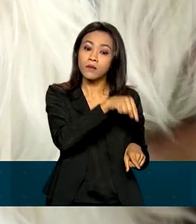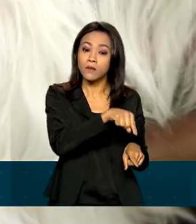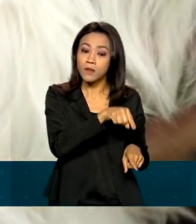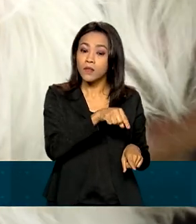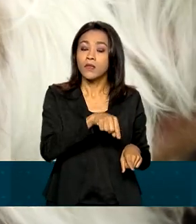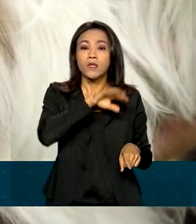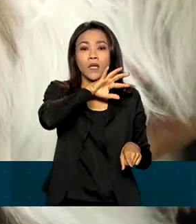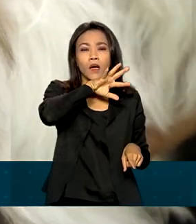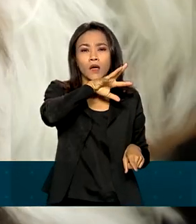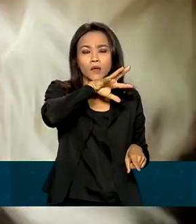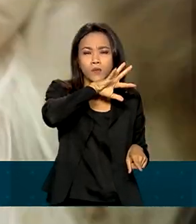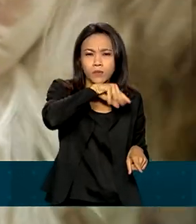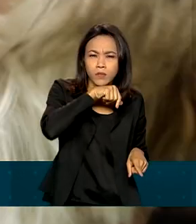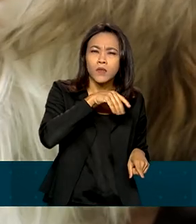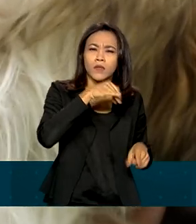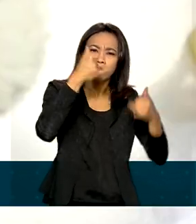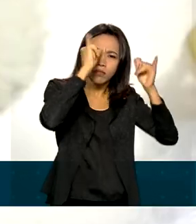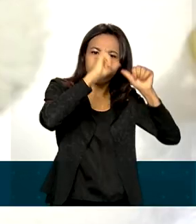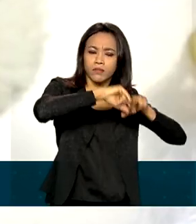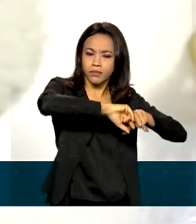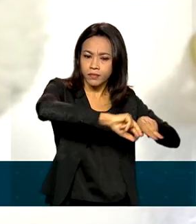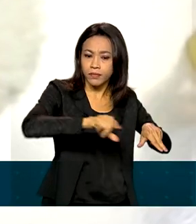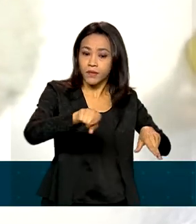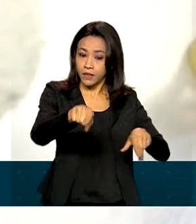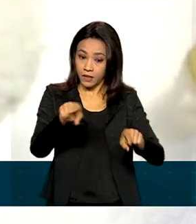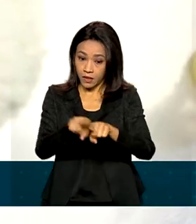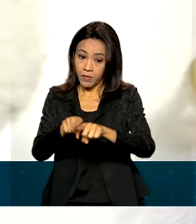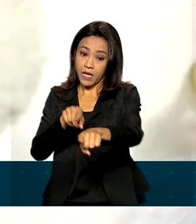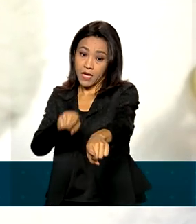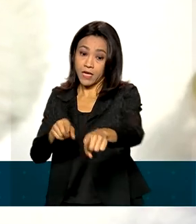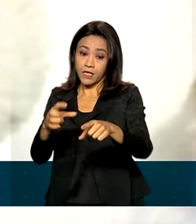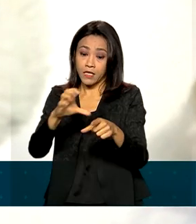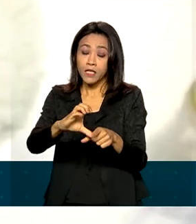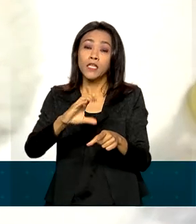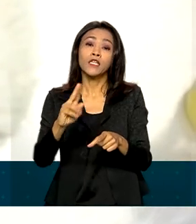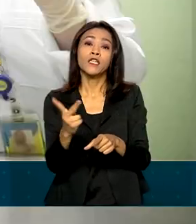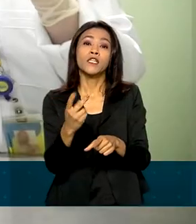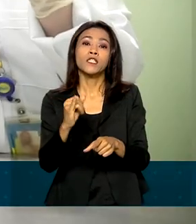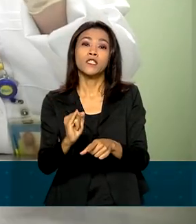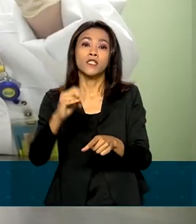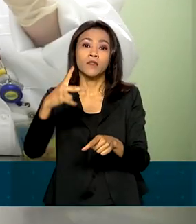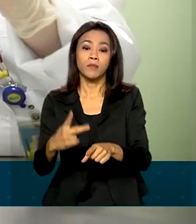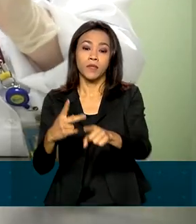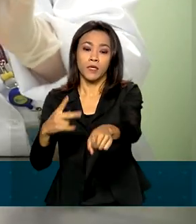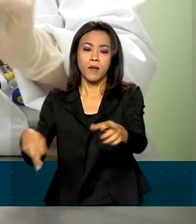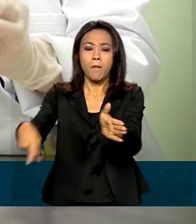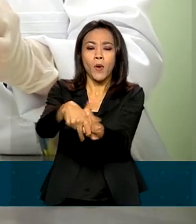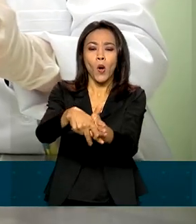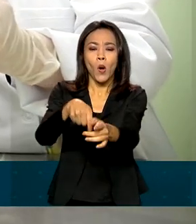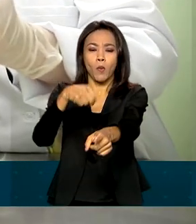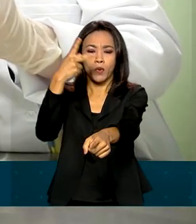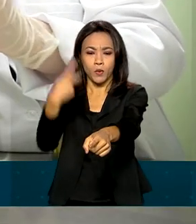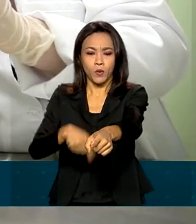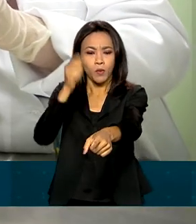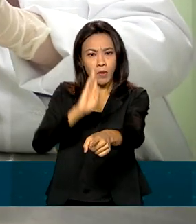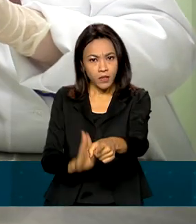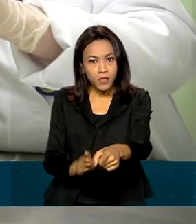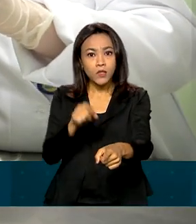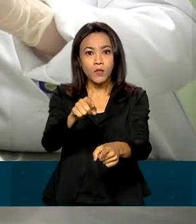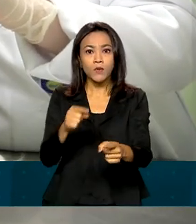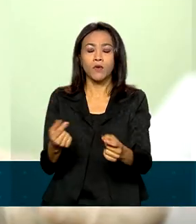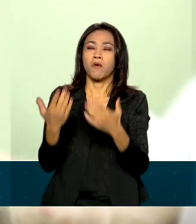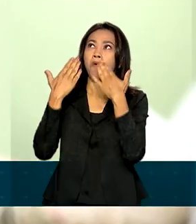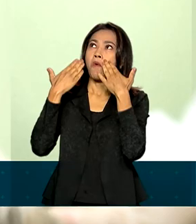de identificação para animais de companhia. Os produtos genuinamente brasileiros ganharam o mercado